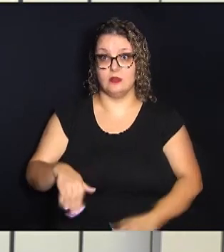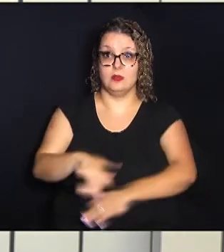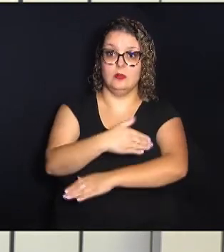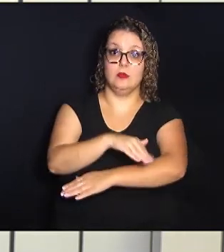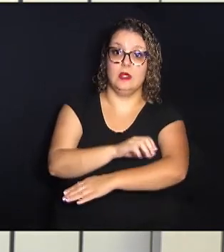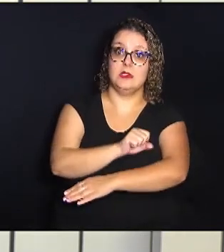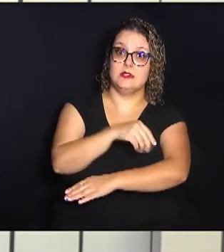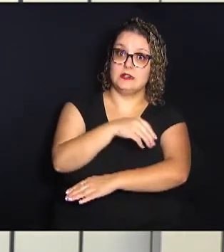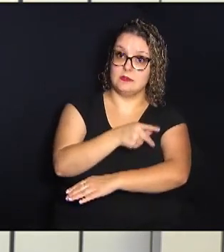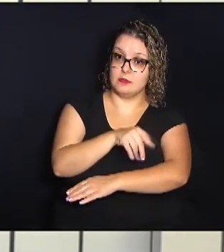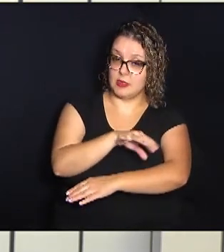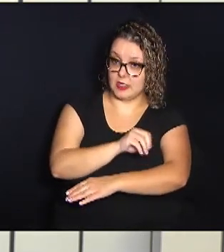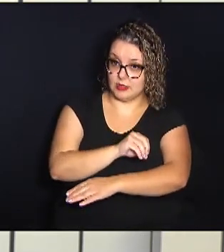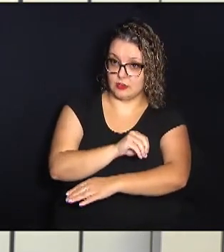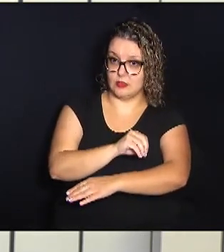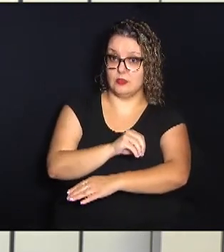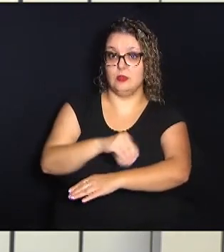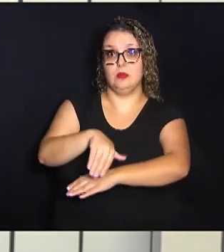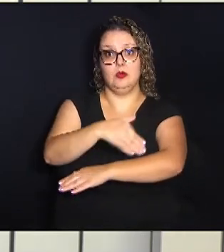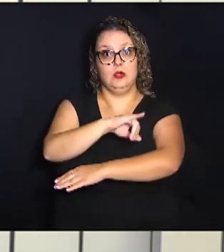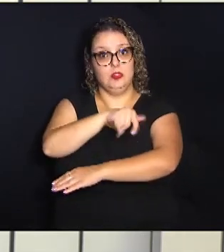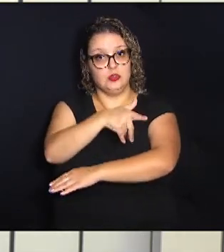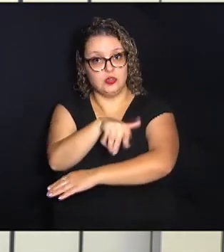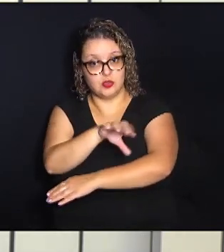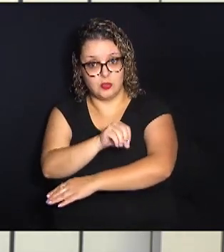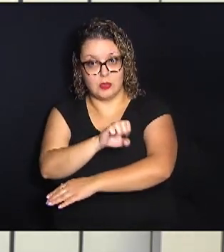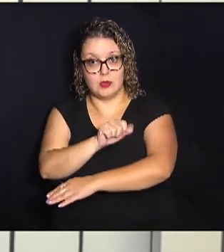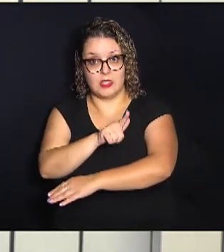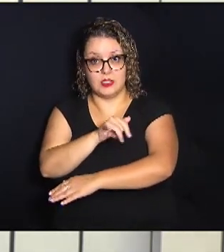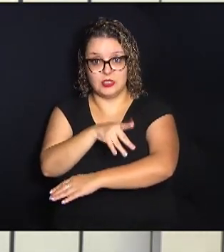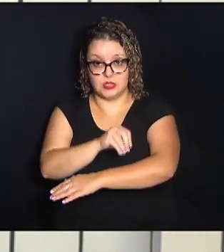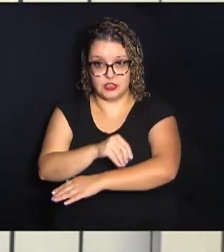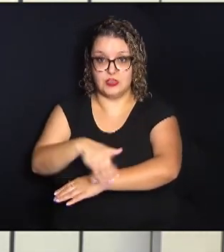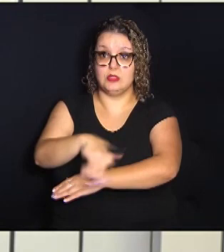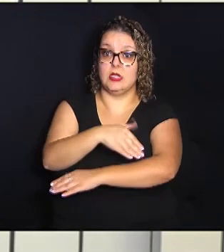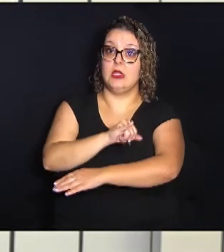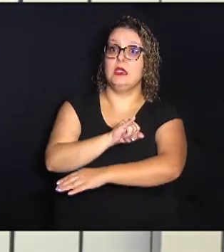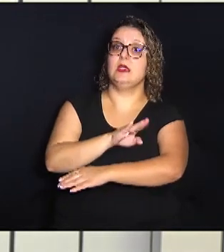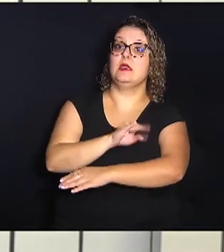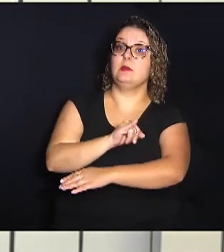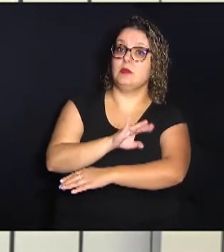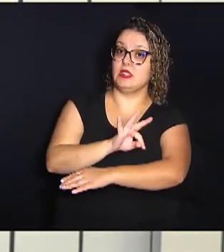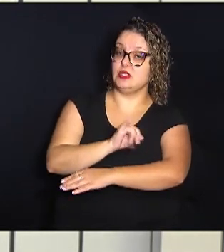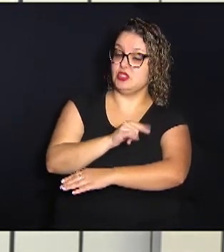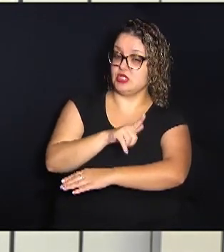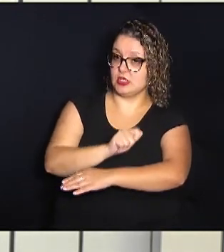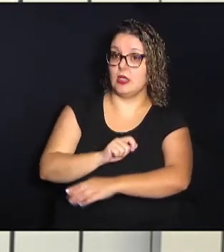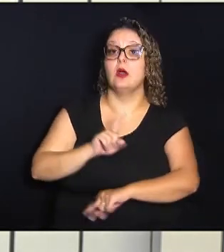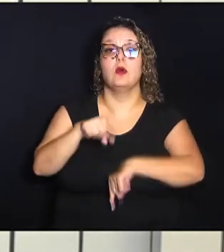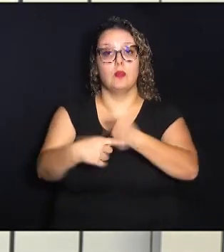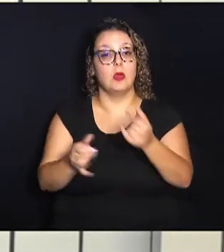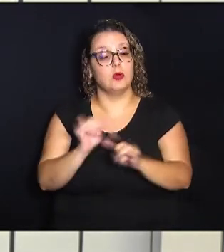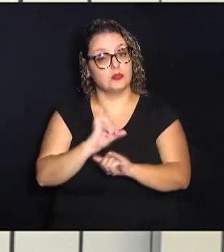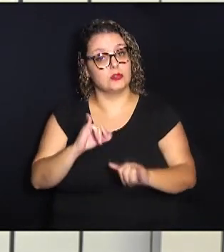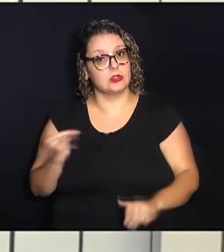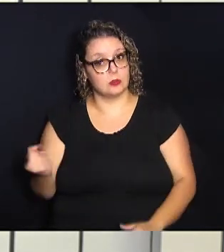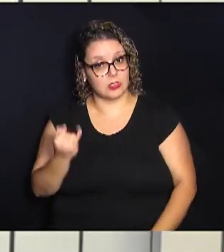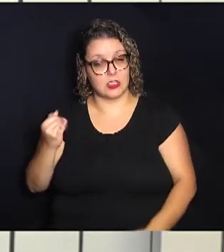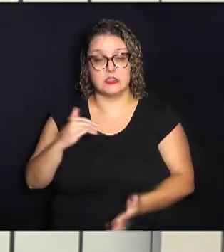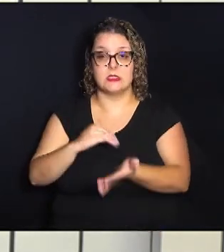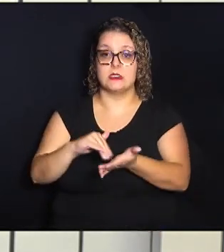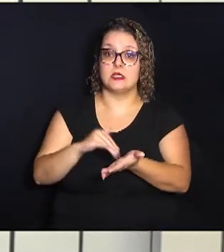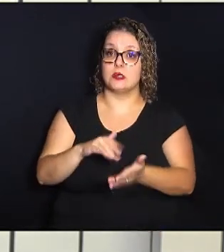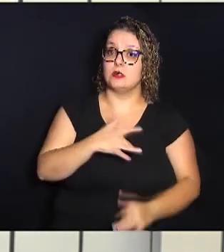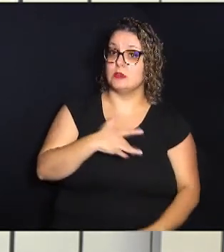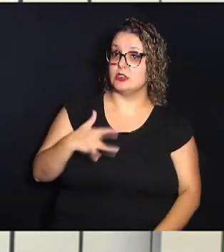Sampaio, João Egídio e também Ibitinga. Outra notícia importante, hein? Secretaria de